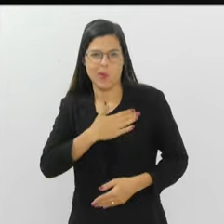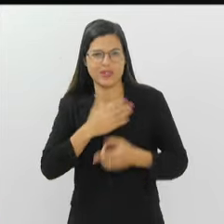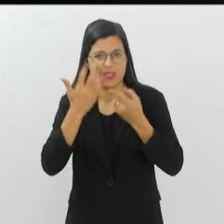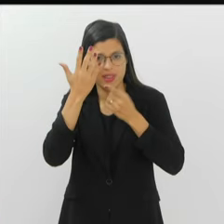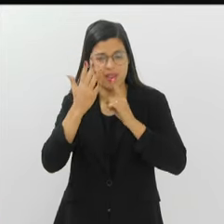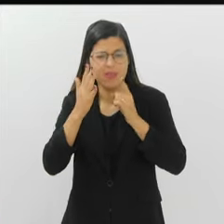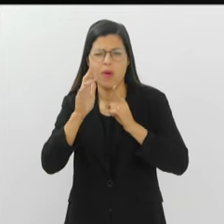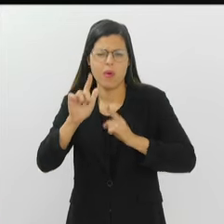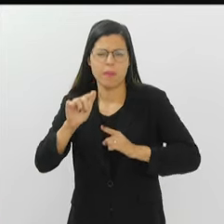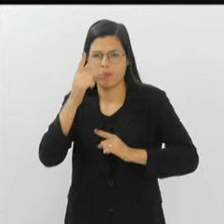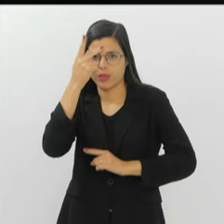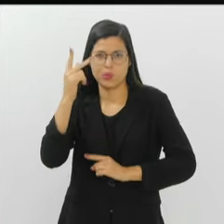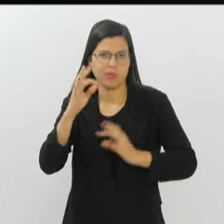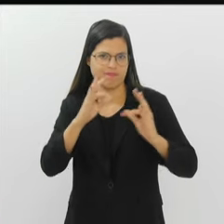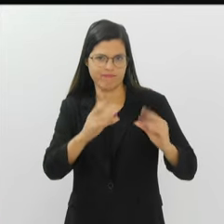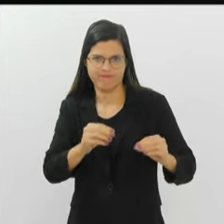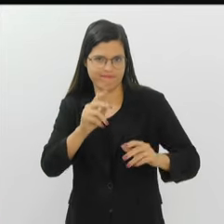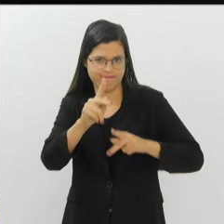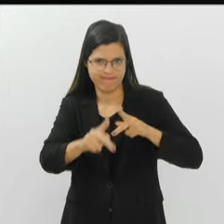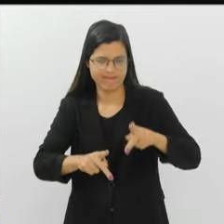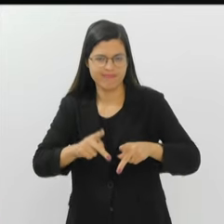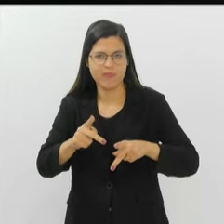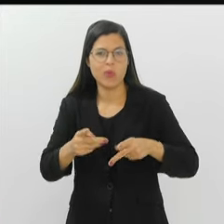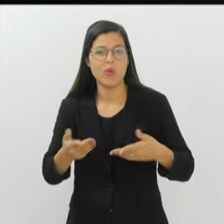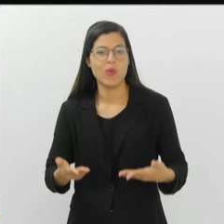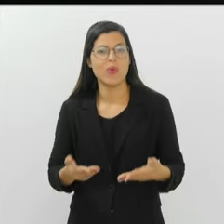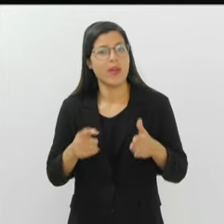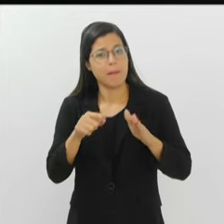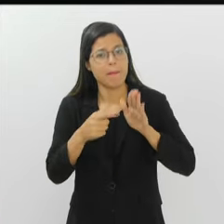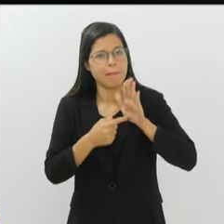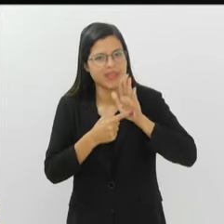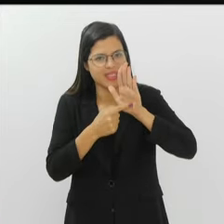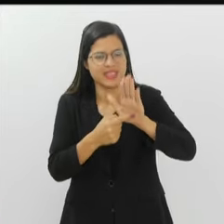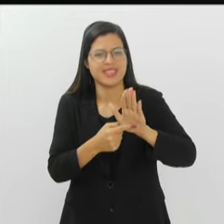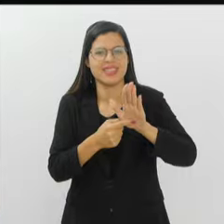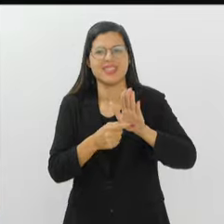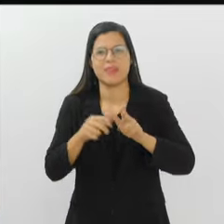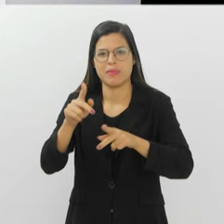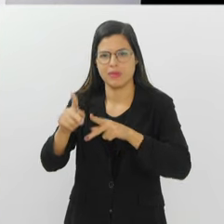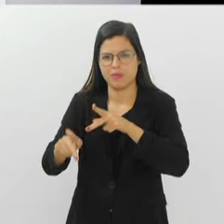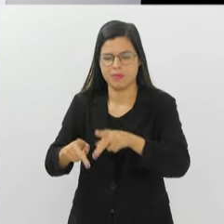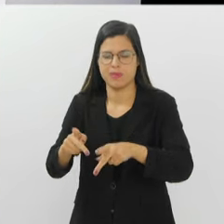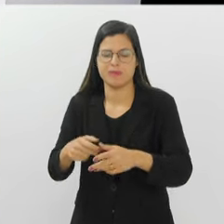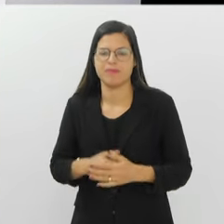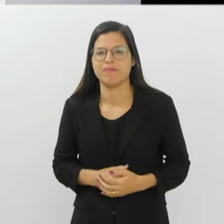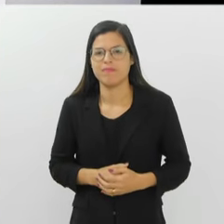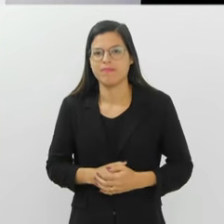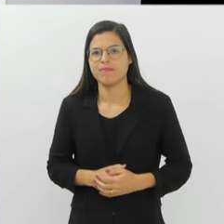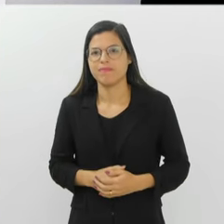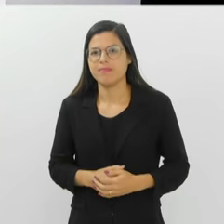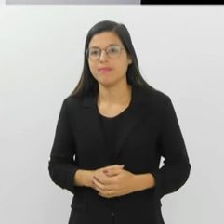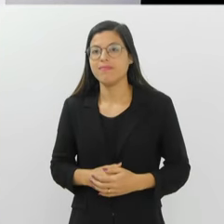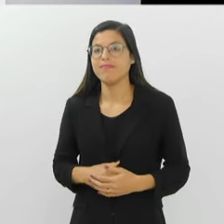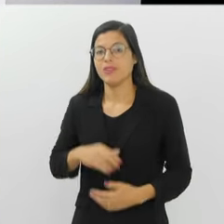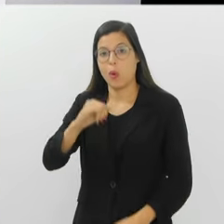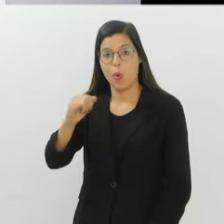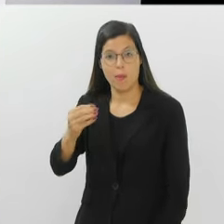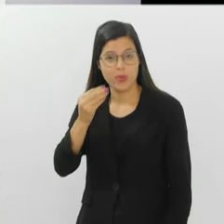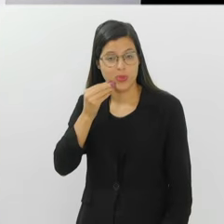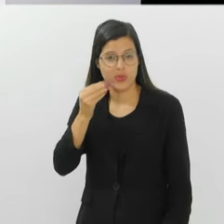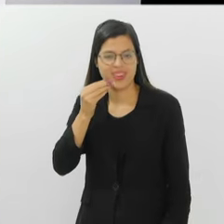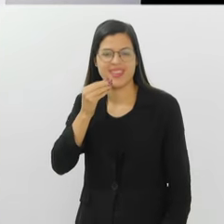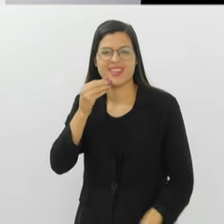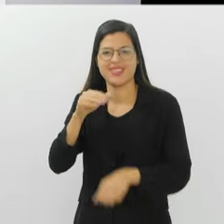Então é importante apresentar você para o público do Carnaval e para o público em geral também, né? Sim, uma grande